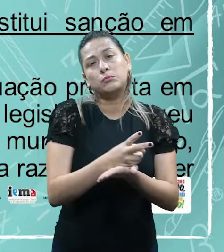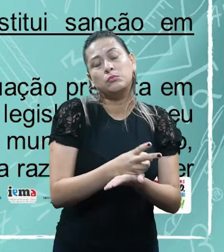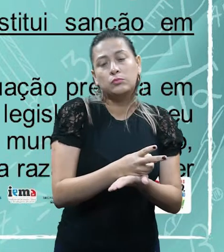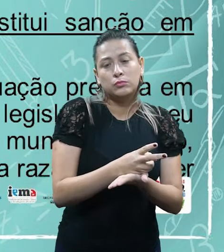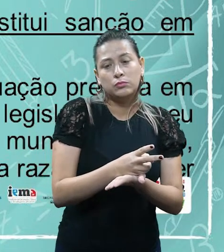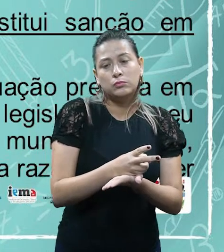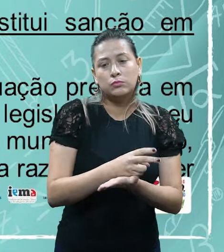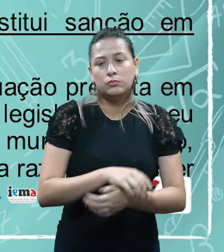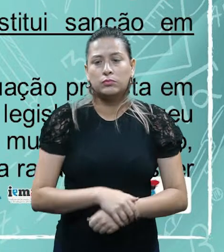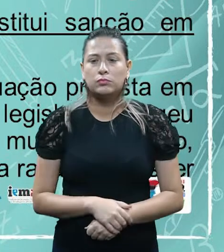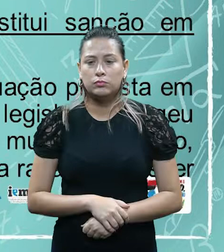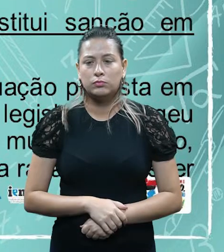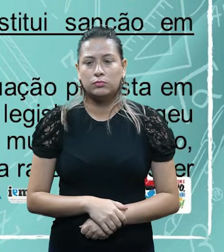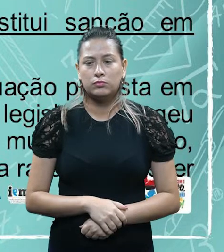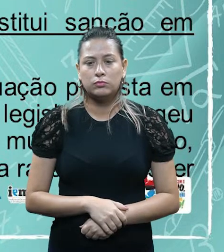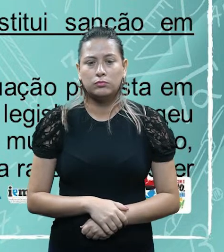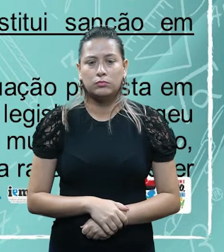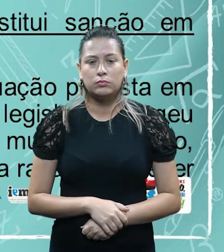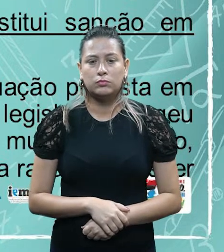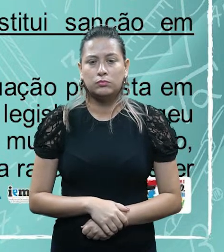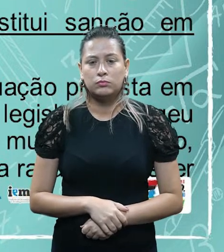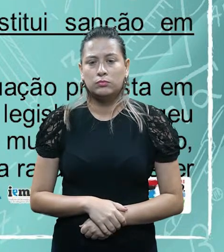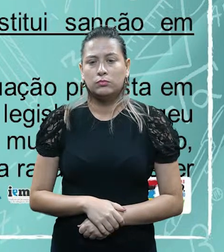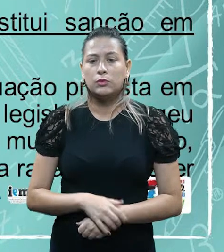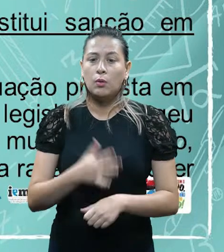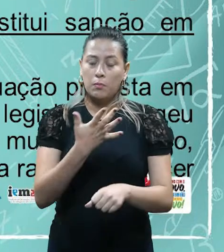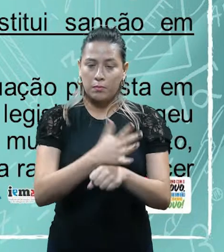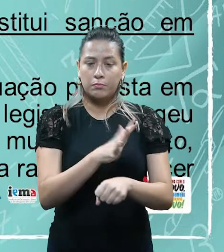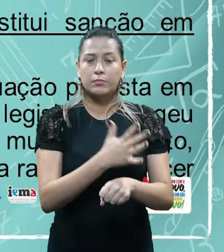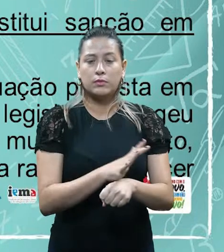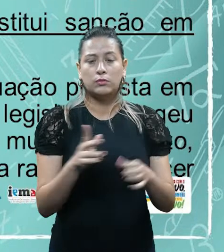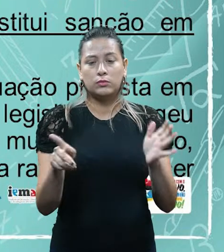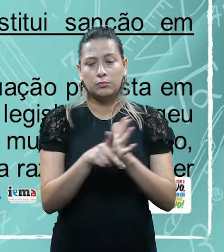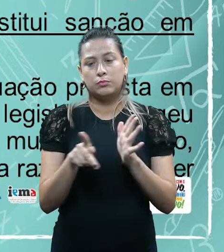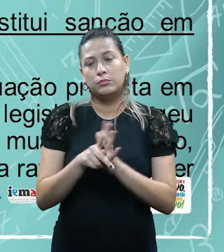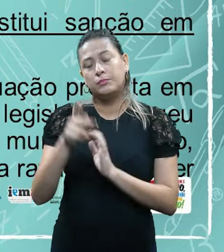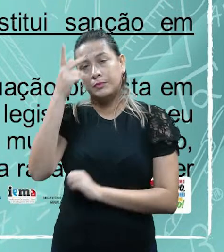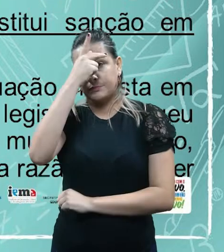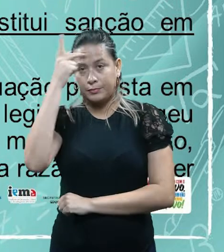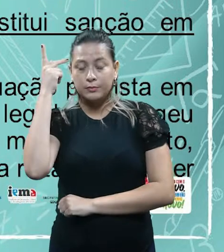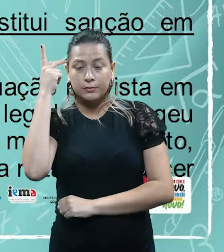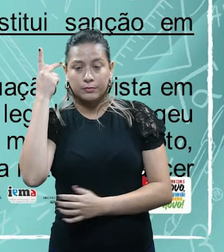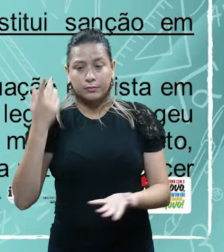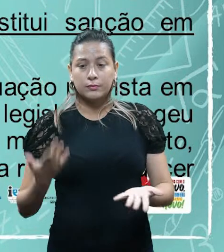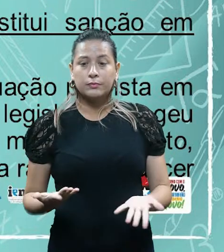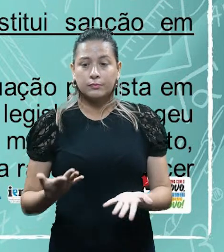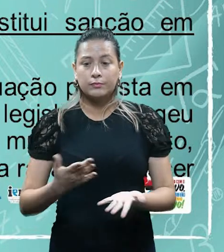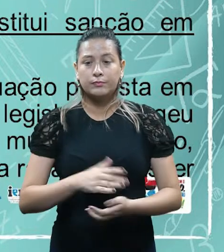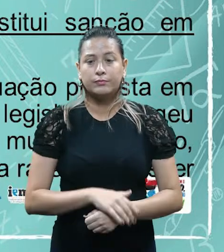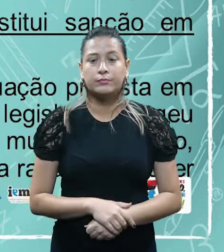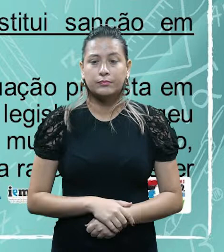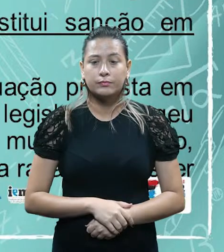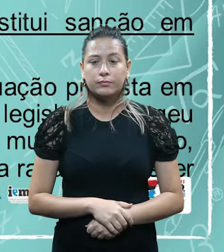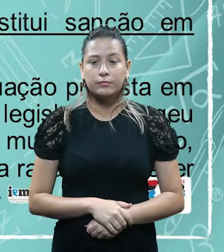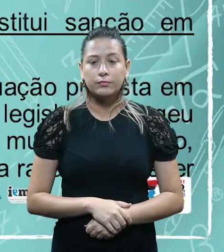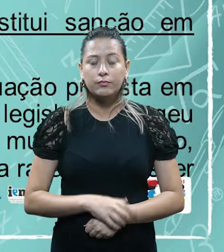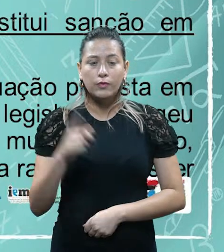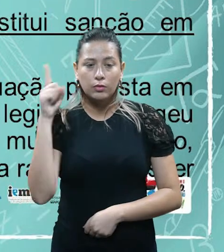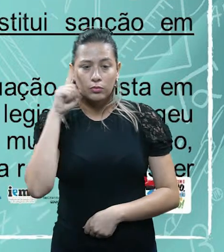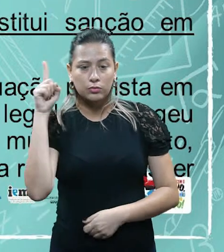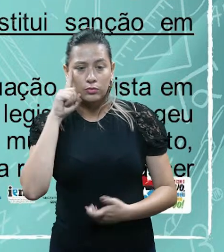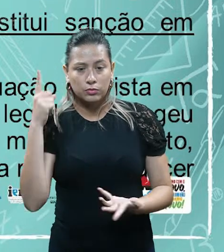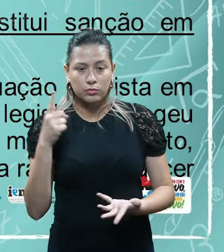situação, é, uma vez, que uma vez praticada pelo sujeito, que uma vez praticada pelo sujeito, no mundo